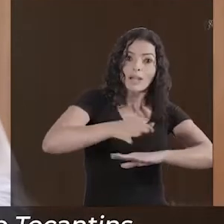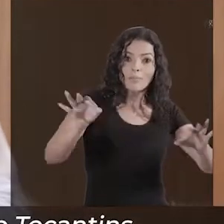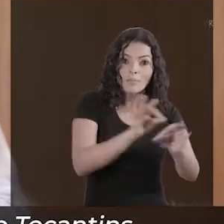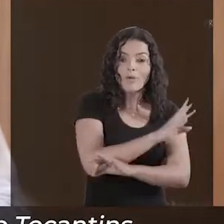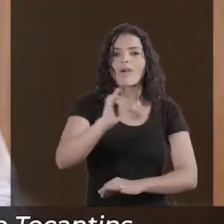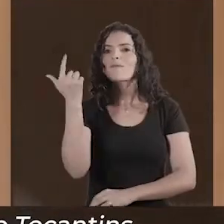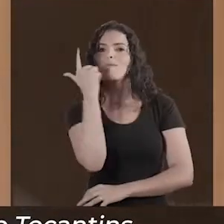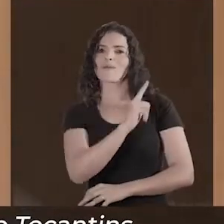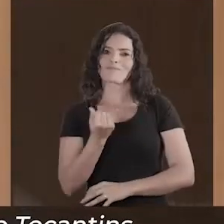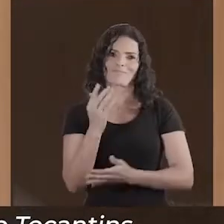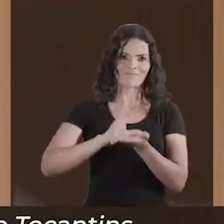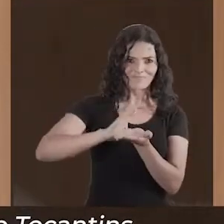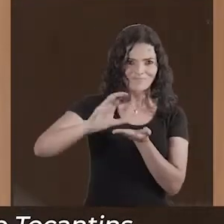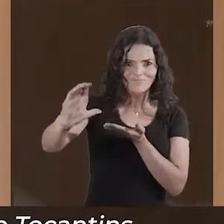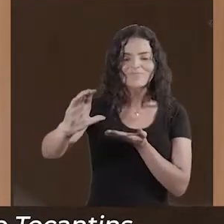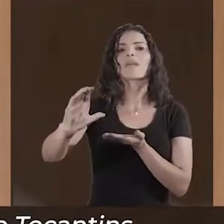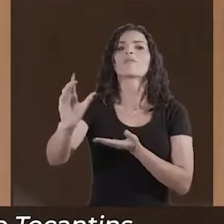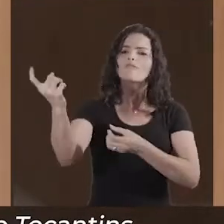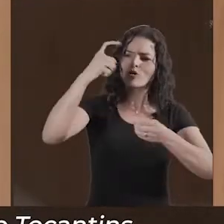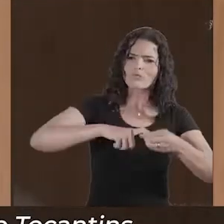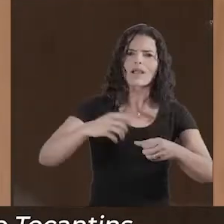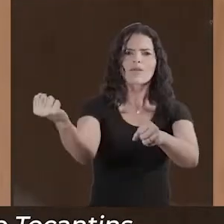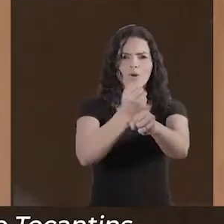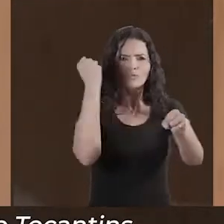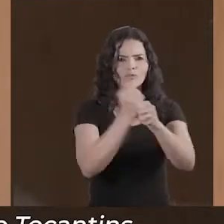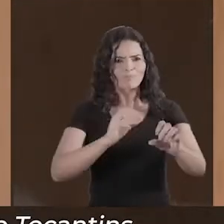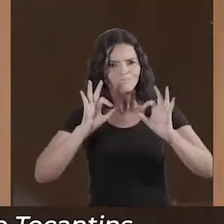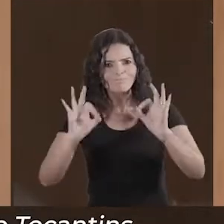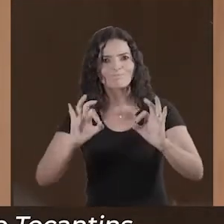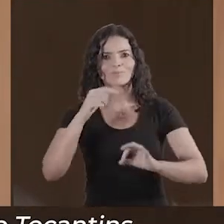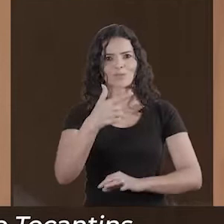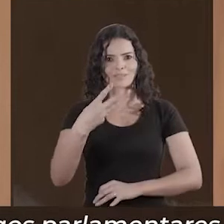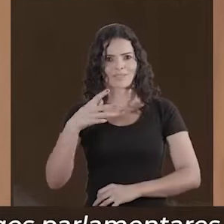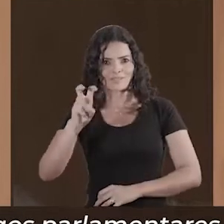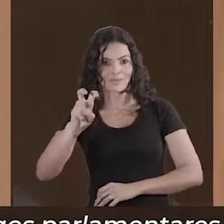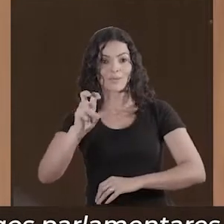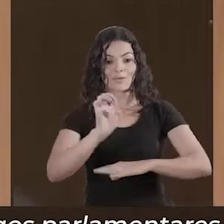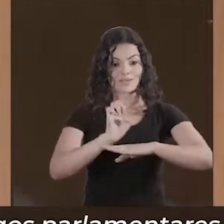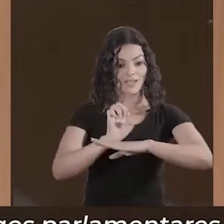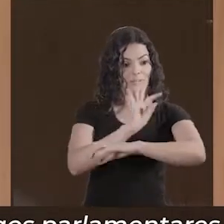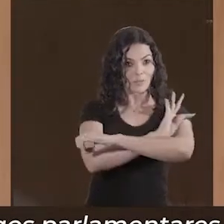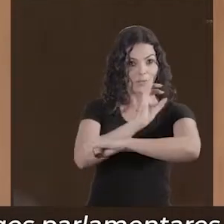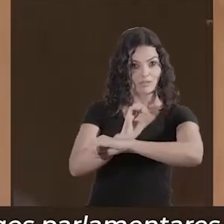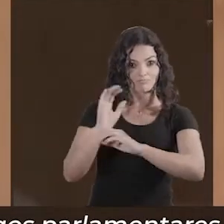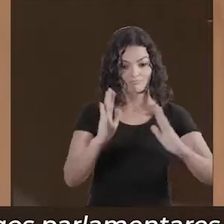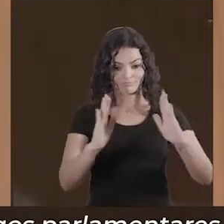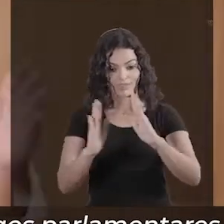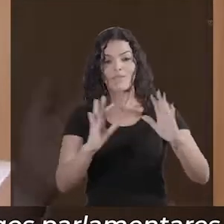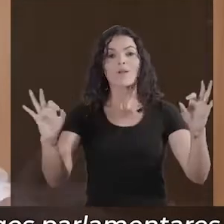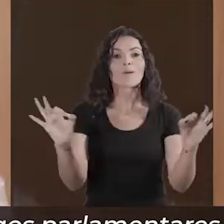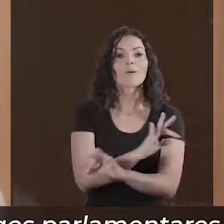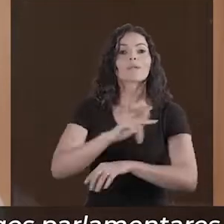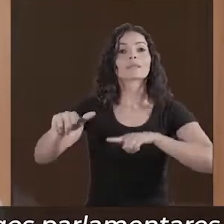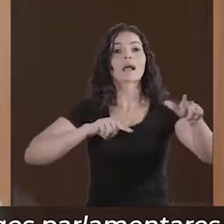para a retomada definitiva da 235 no trecho do Tocantins, completando o trabalho que os